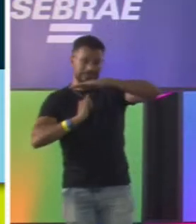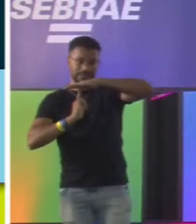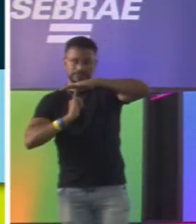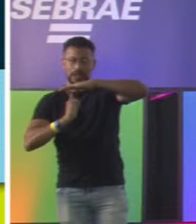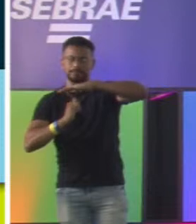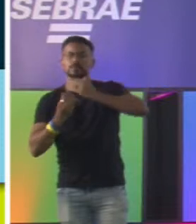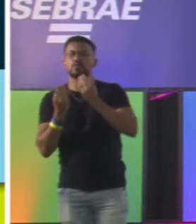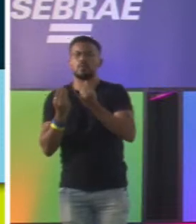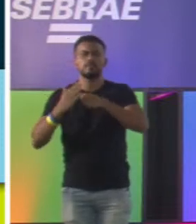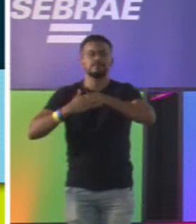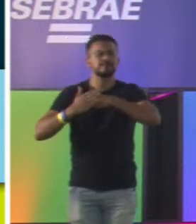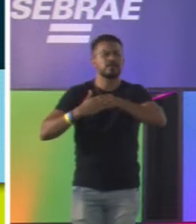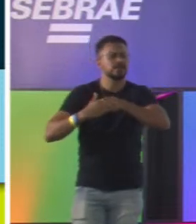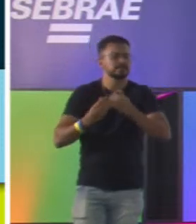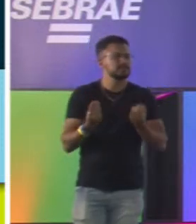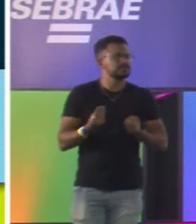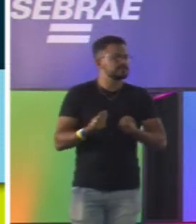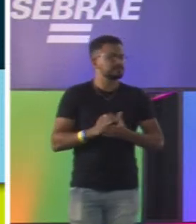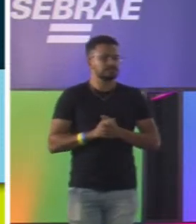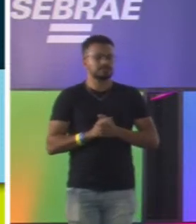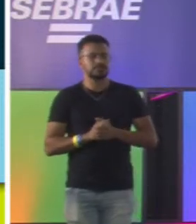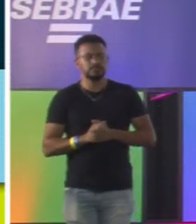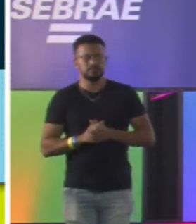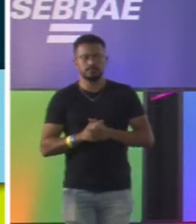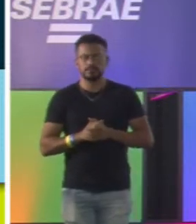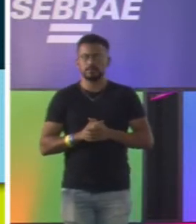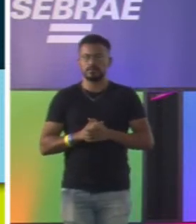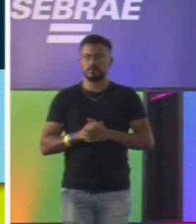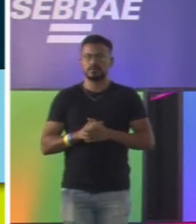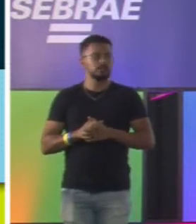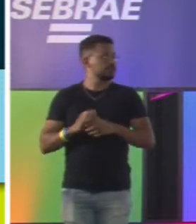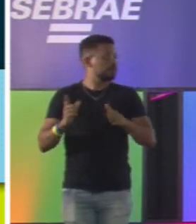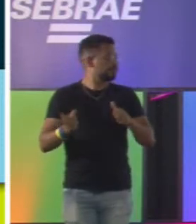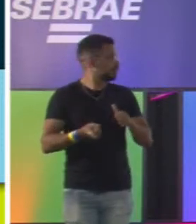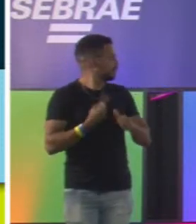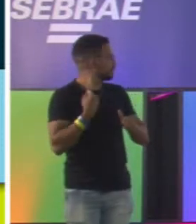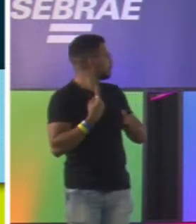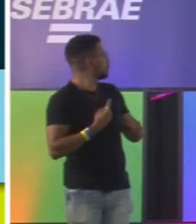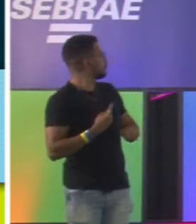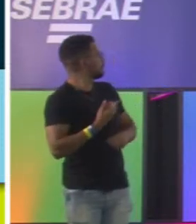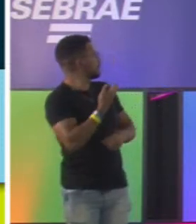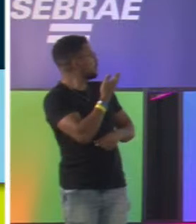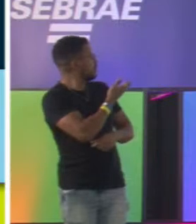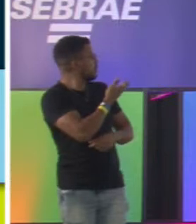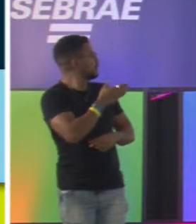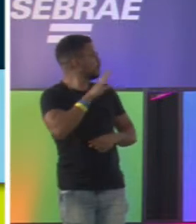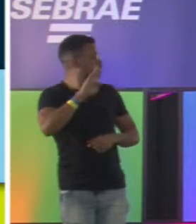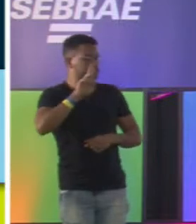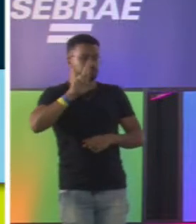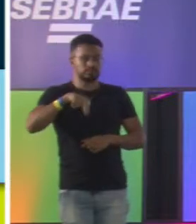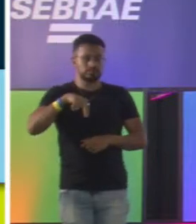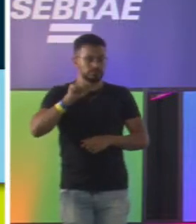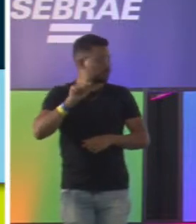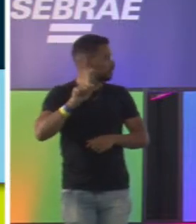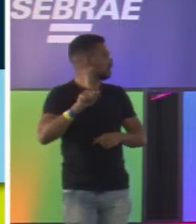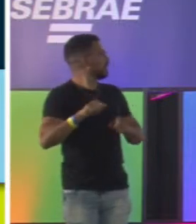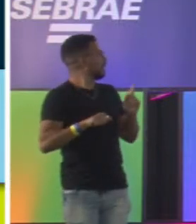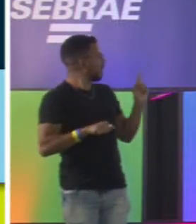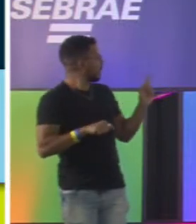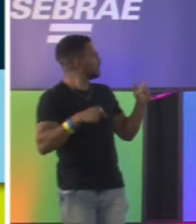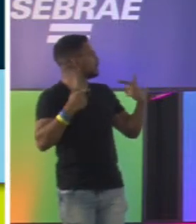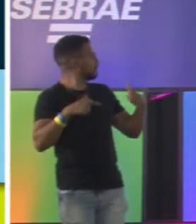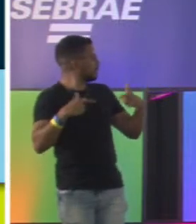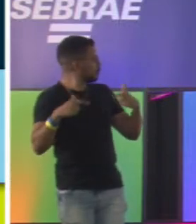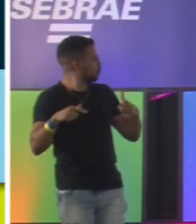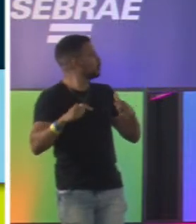fazer. Primeiro, me representando. sou Bruna Barbosa. Eu trabalhei com startups de todas as regiões do Brasil hoje.